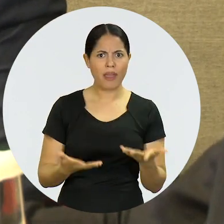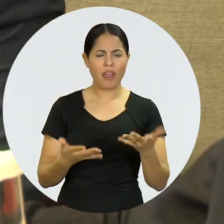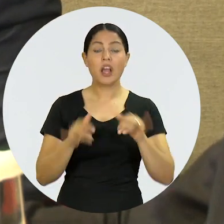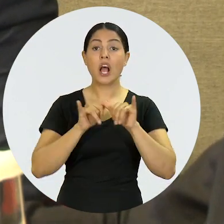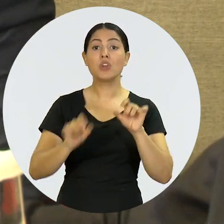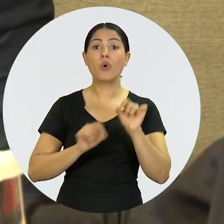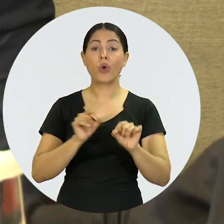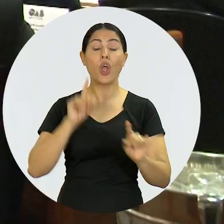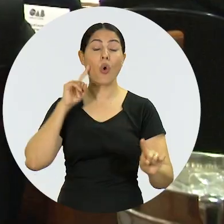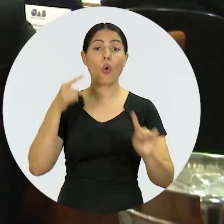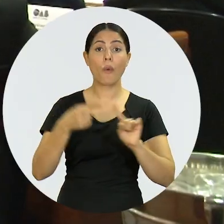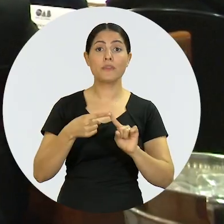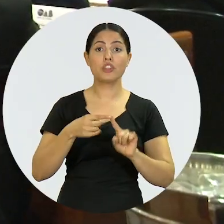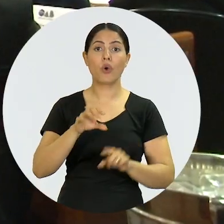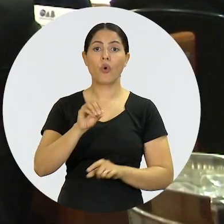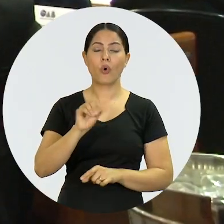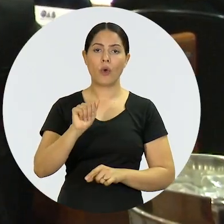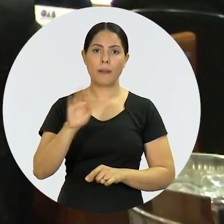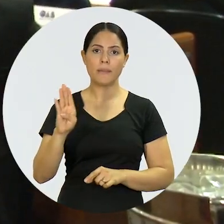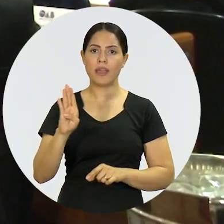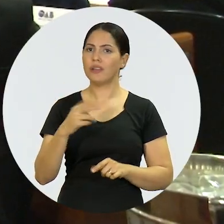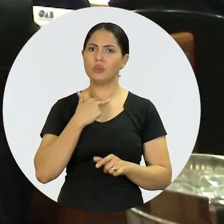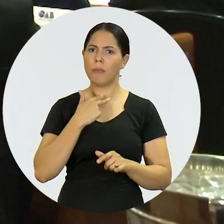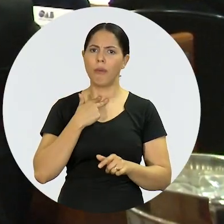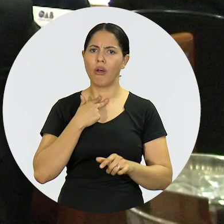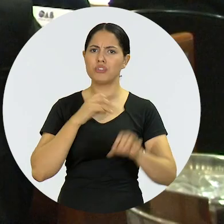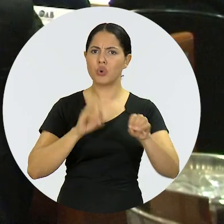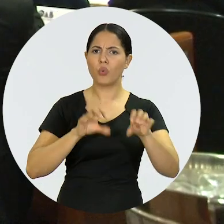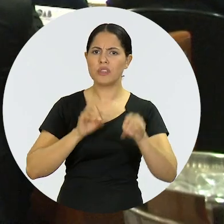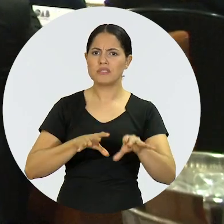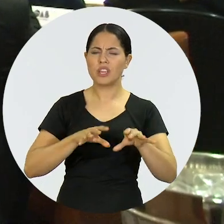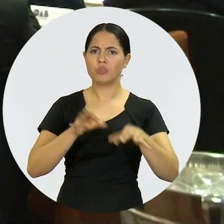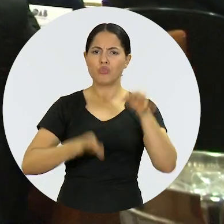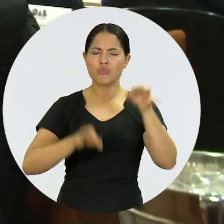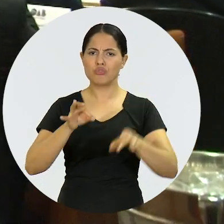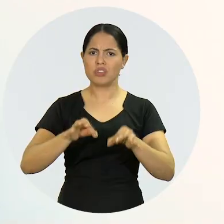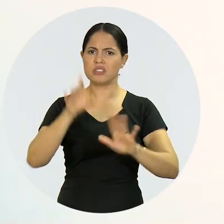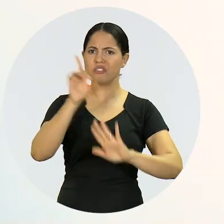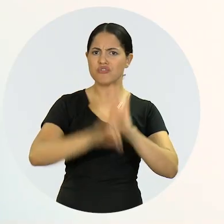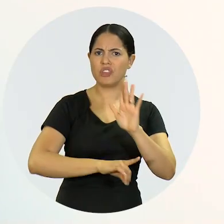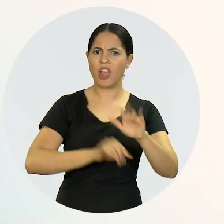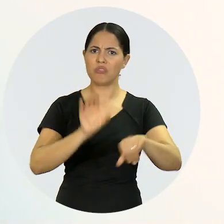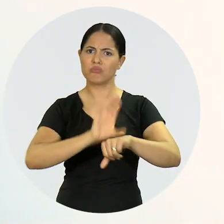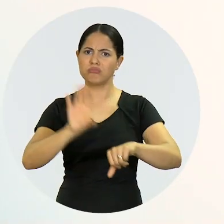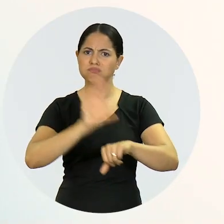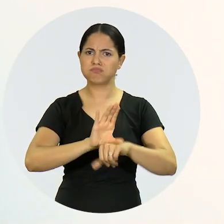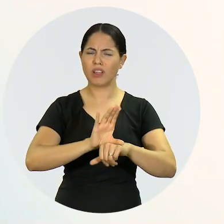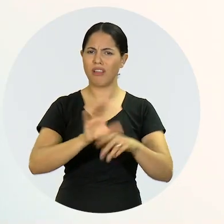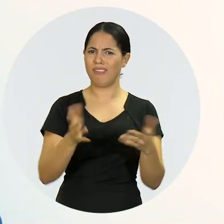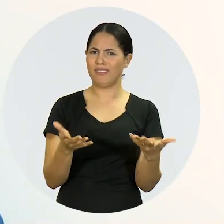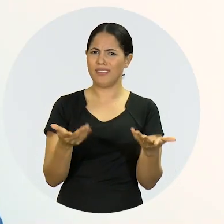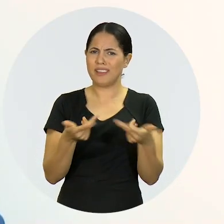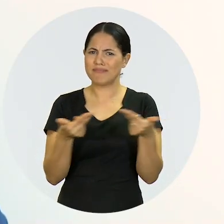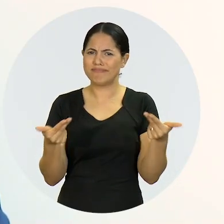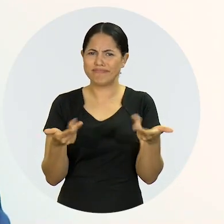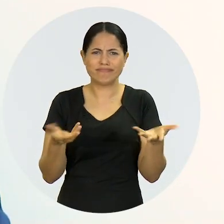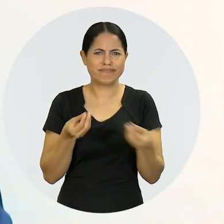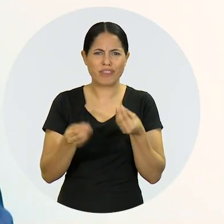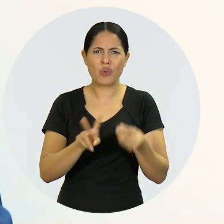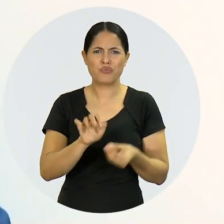Vinícius Furtado Coelho, o objetivo da OAB é não vulgarizar o ensino jurídico. Não há um ganho